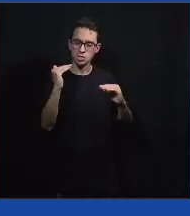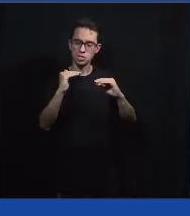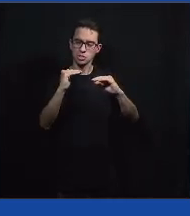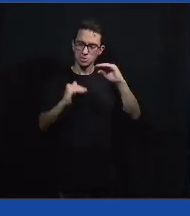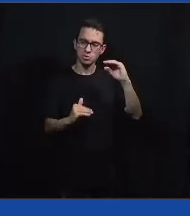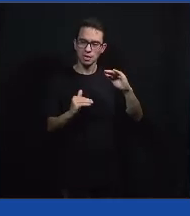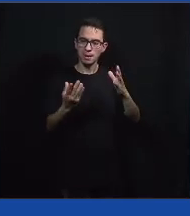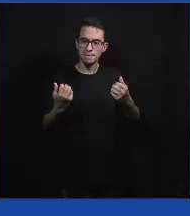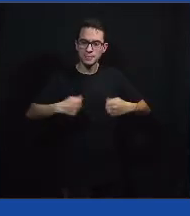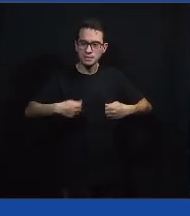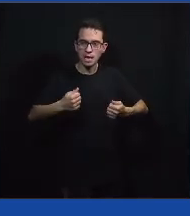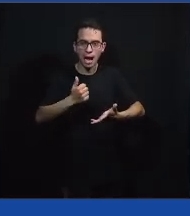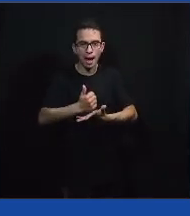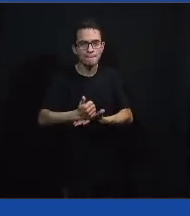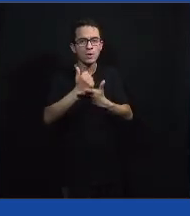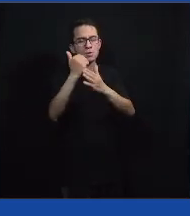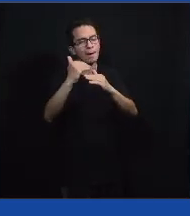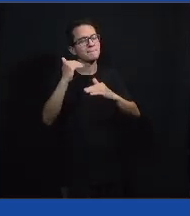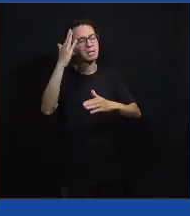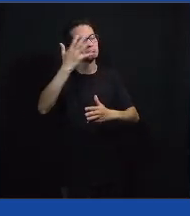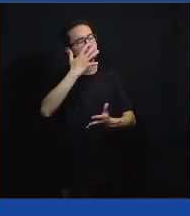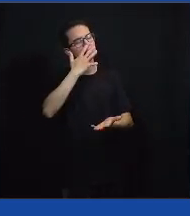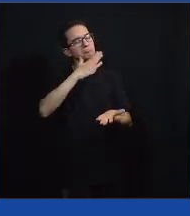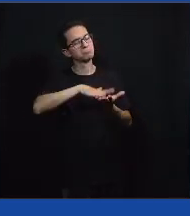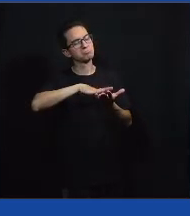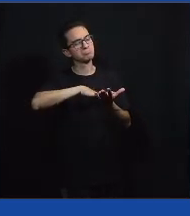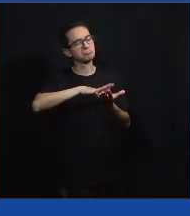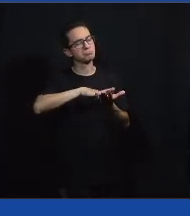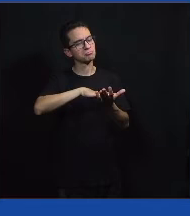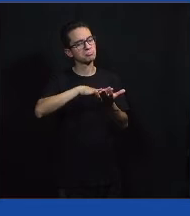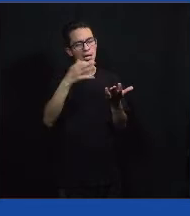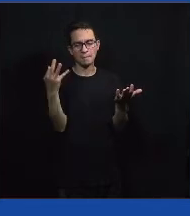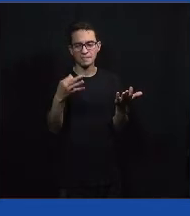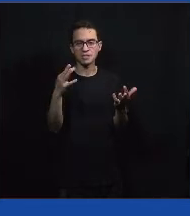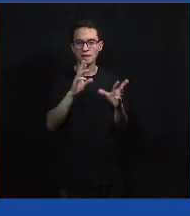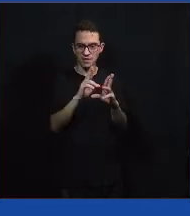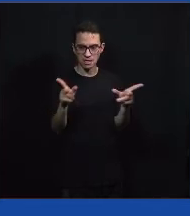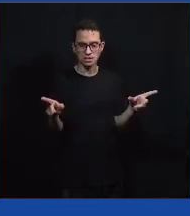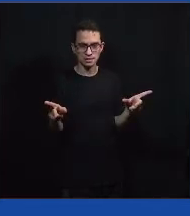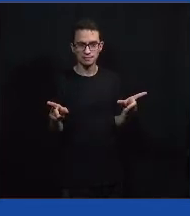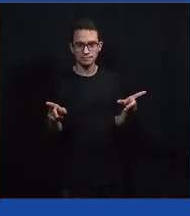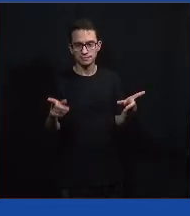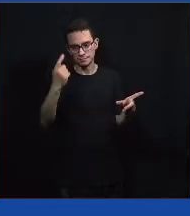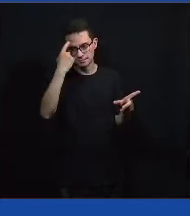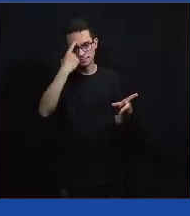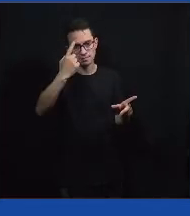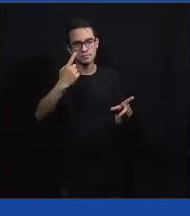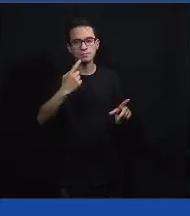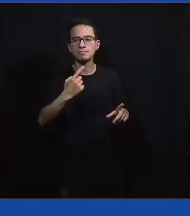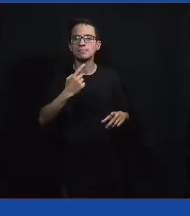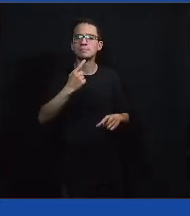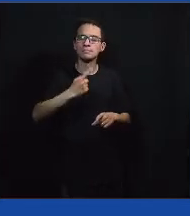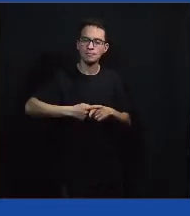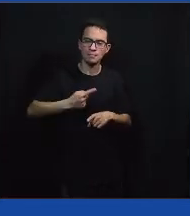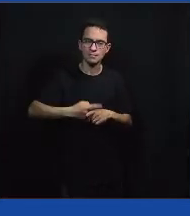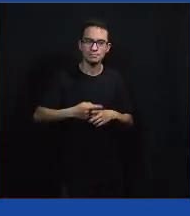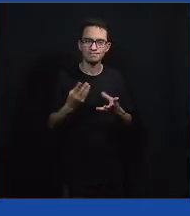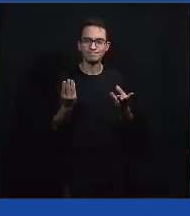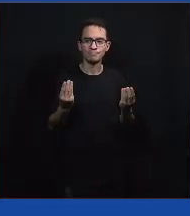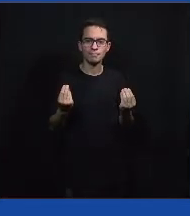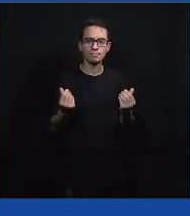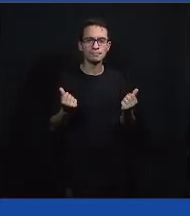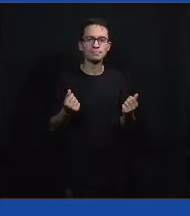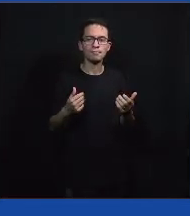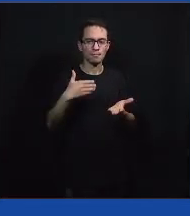apoio. Muito bom, Cris. Legal. Então, a Cris já trouxe um ponto diferente, né? Tem um órgão do governo já que a